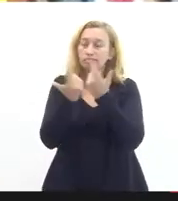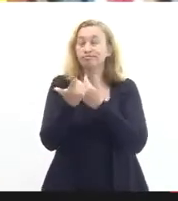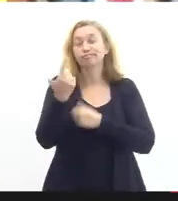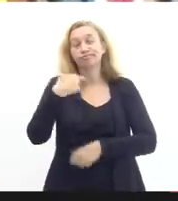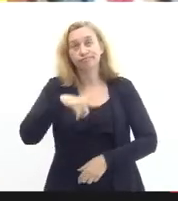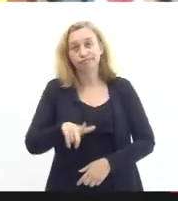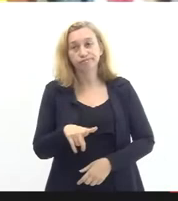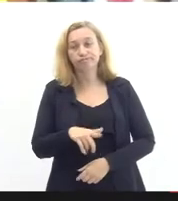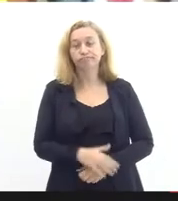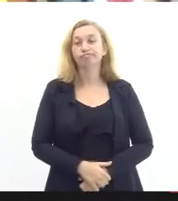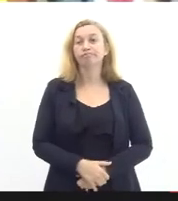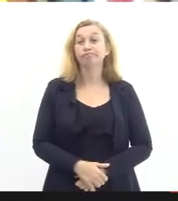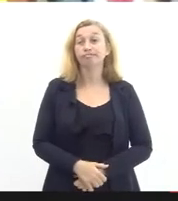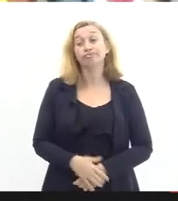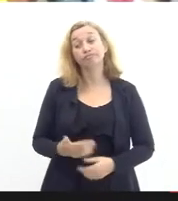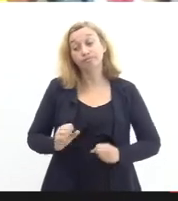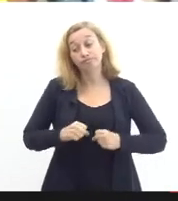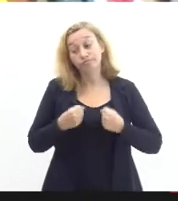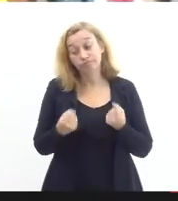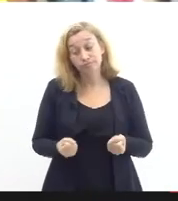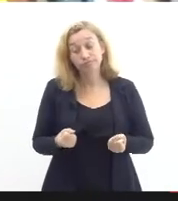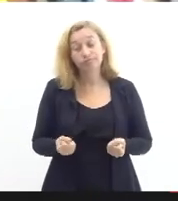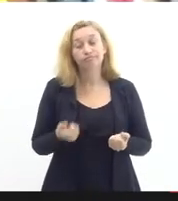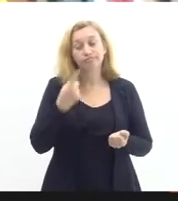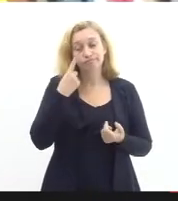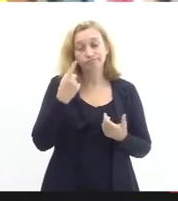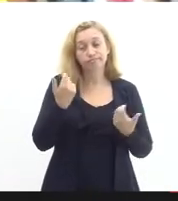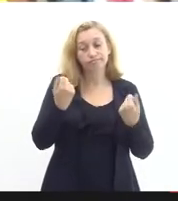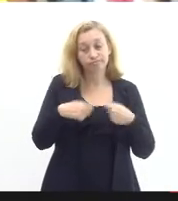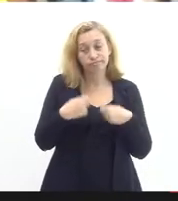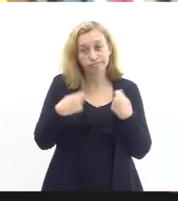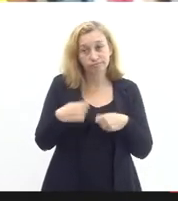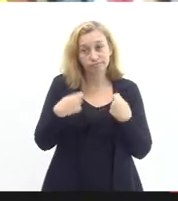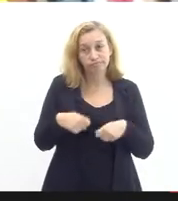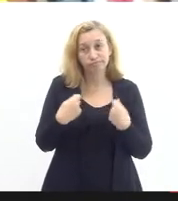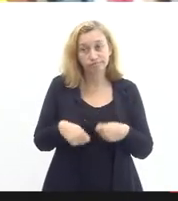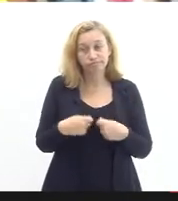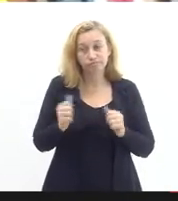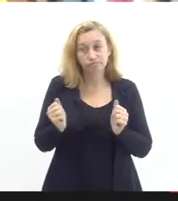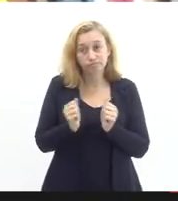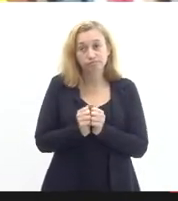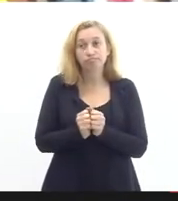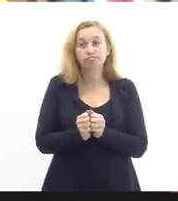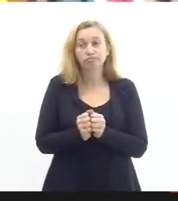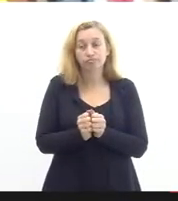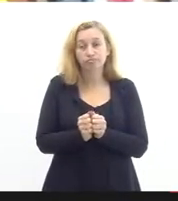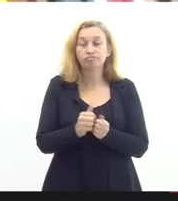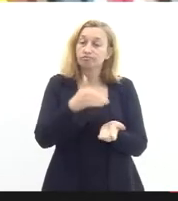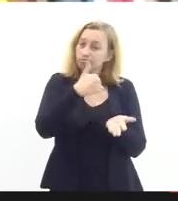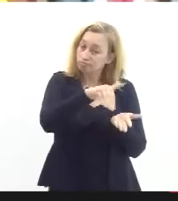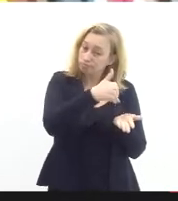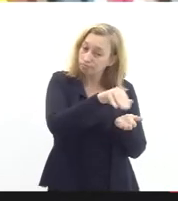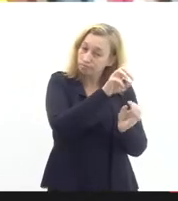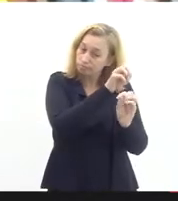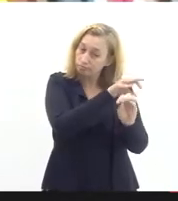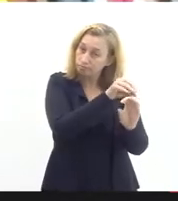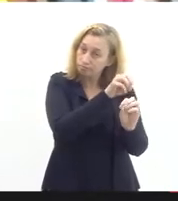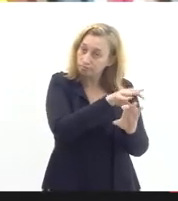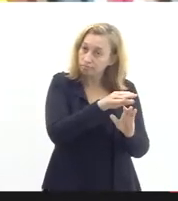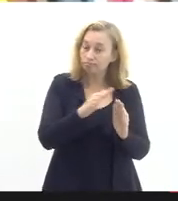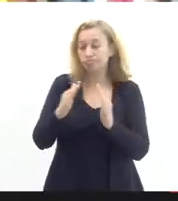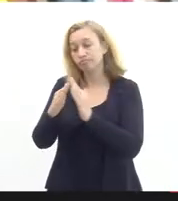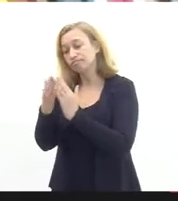reforço a necessidade de ocuparmos juntos secretaria de educação